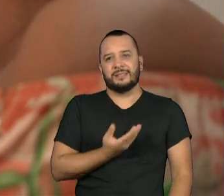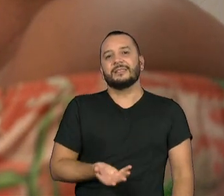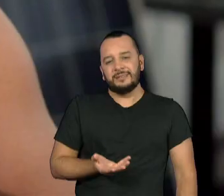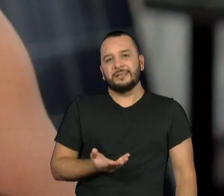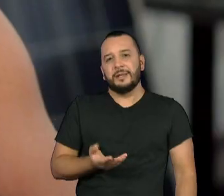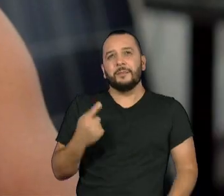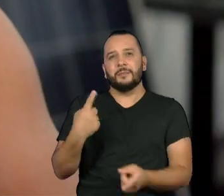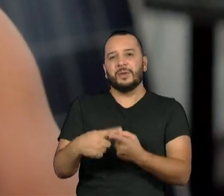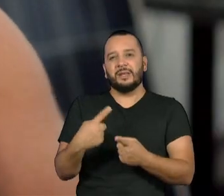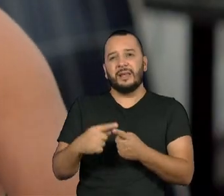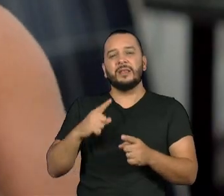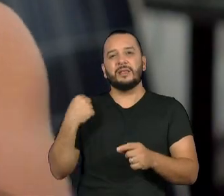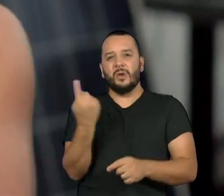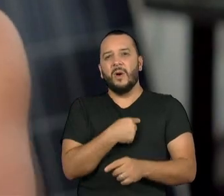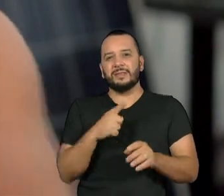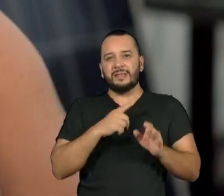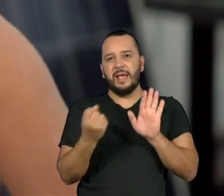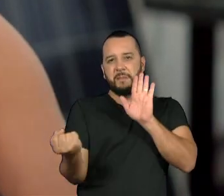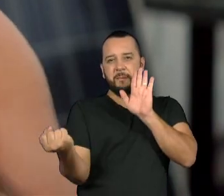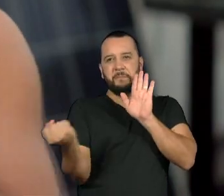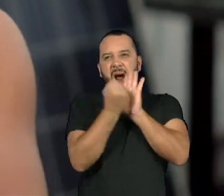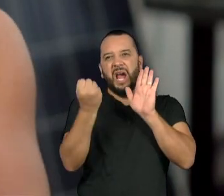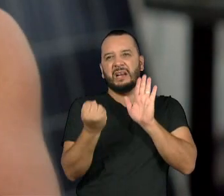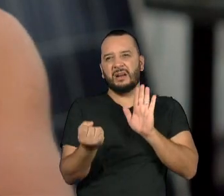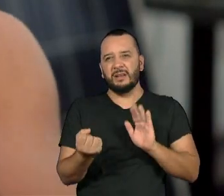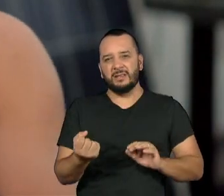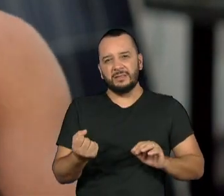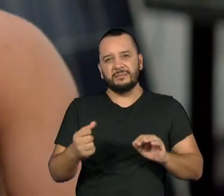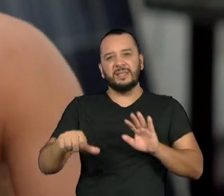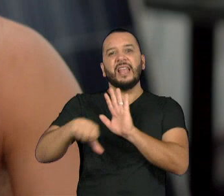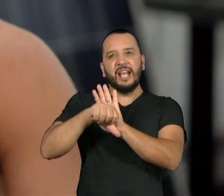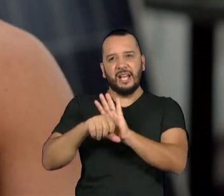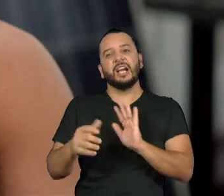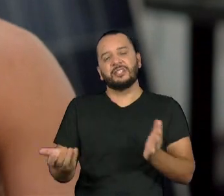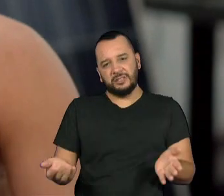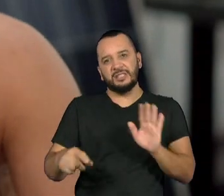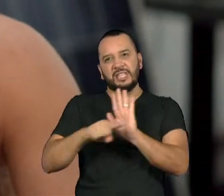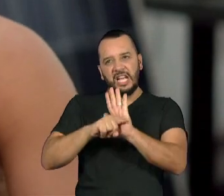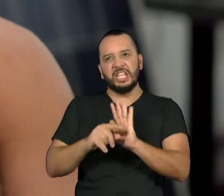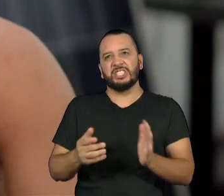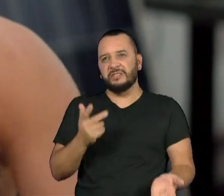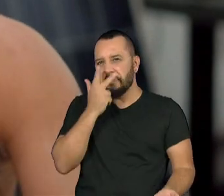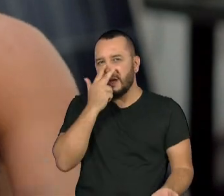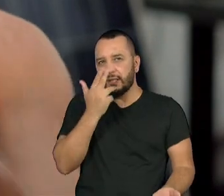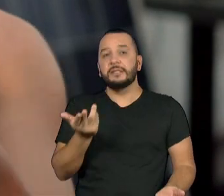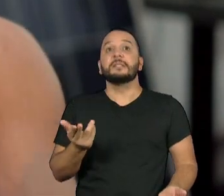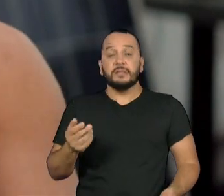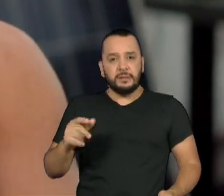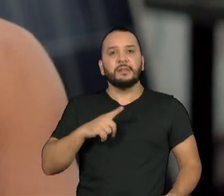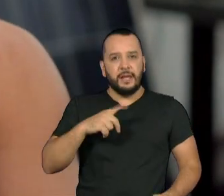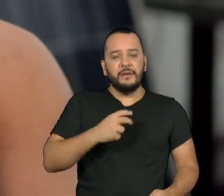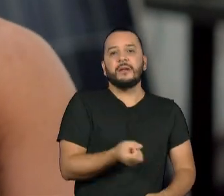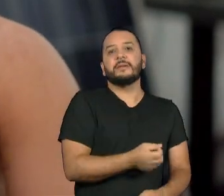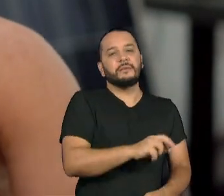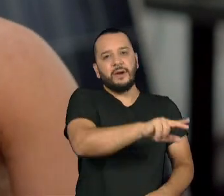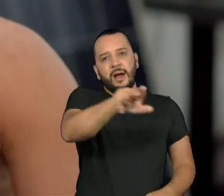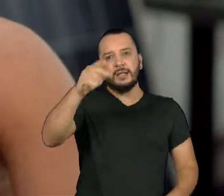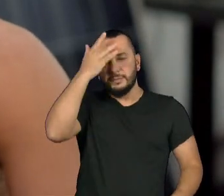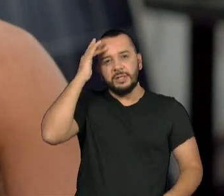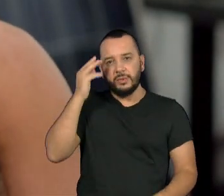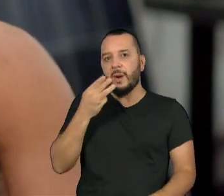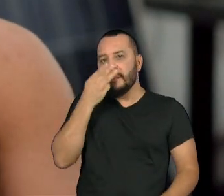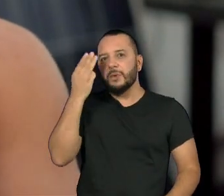em cima da gente. Muitas de nós meninas transexuais vai para a prostituição, que também não é certo, mas é o que a sociedade